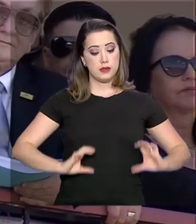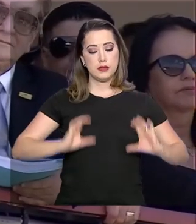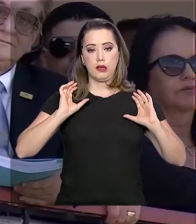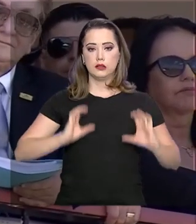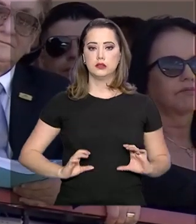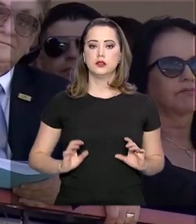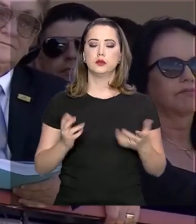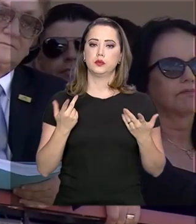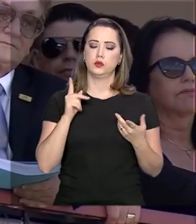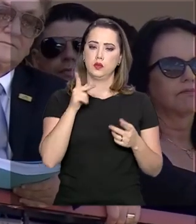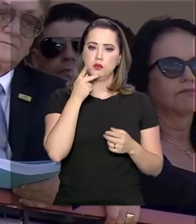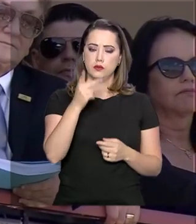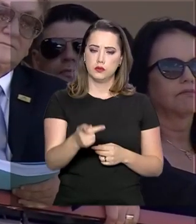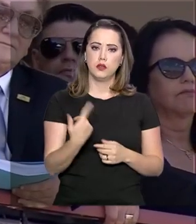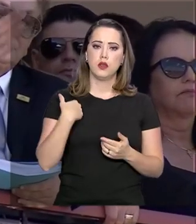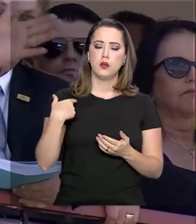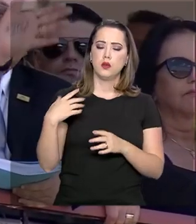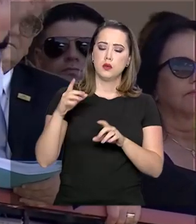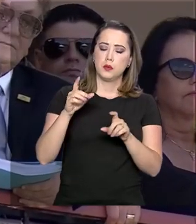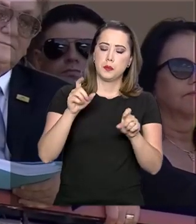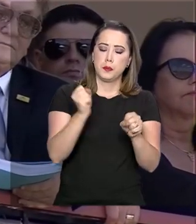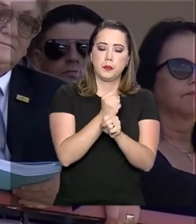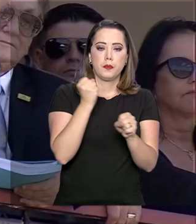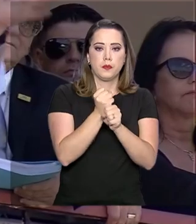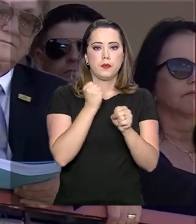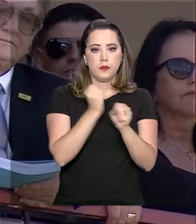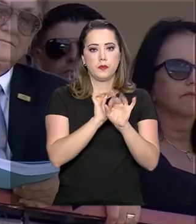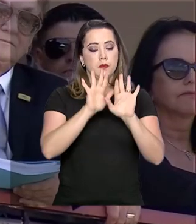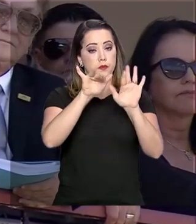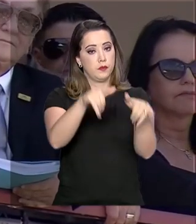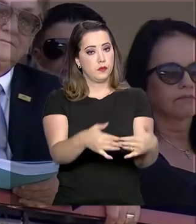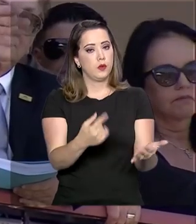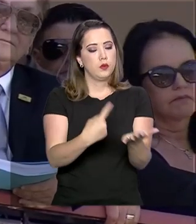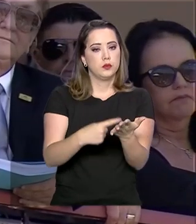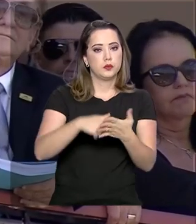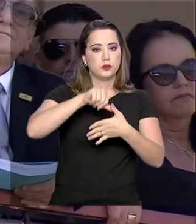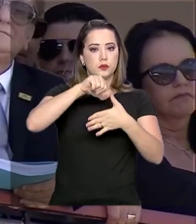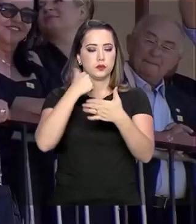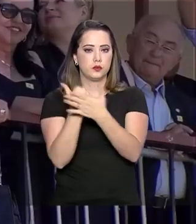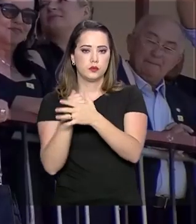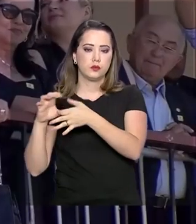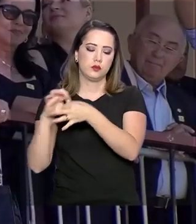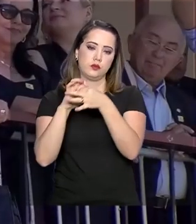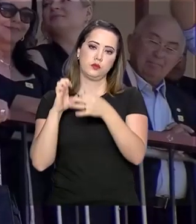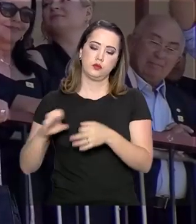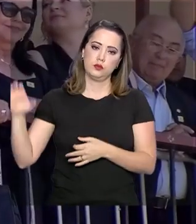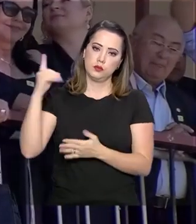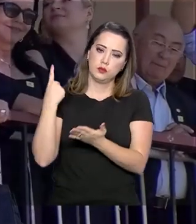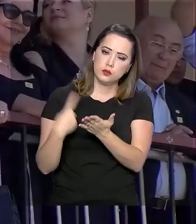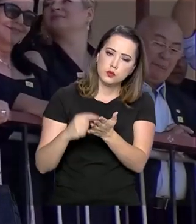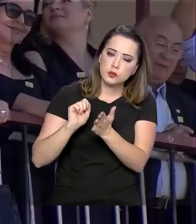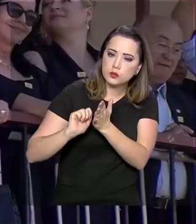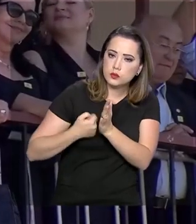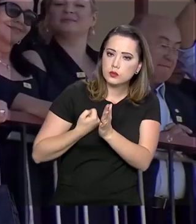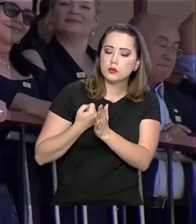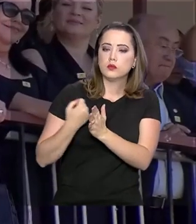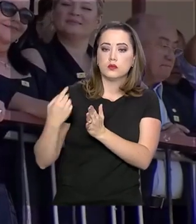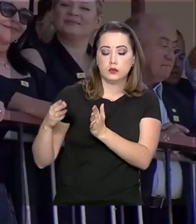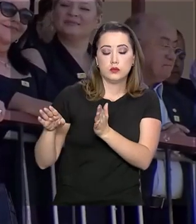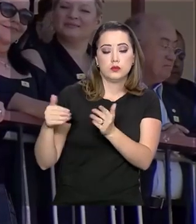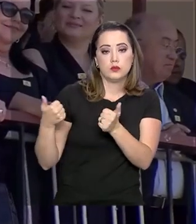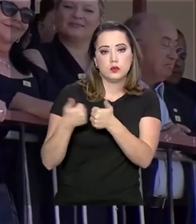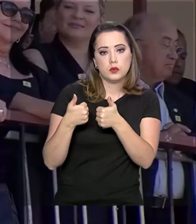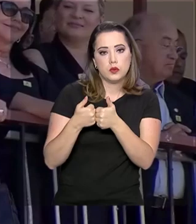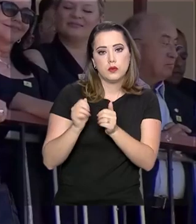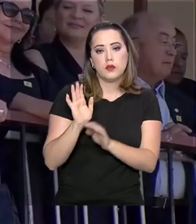irrigação serão concluídas e que o acordo entre o Mercosul e a União Europeia, assinado recentemente, vai ajudar